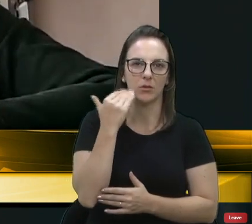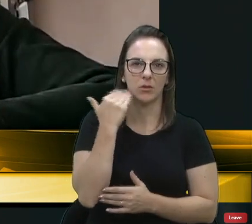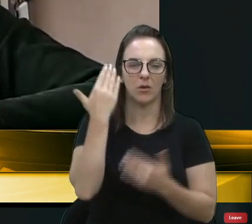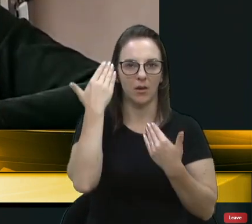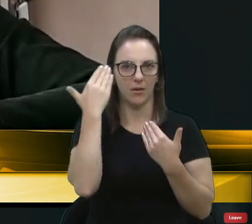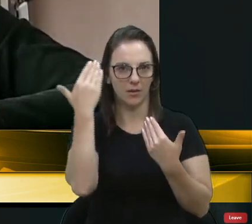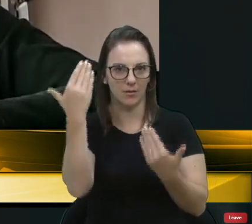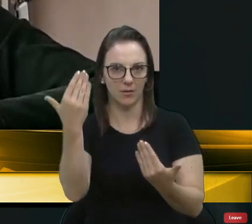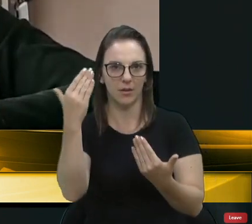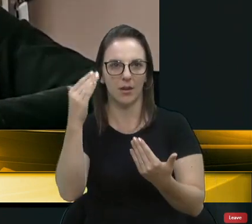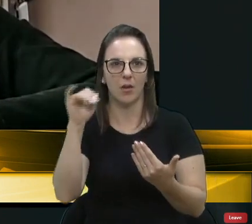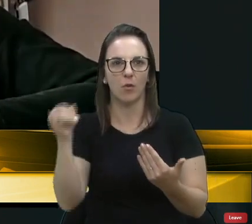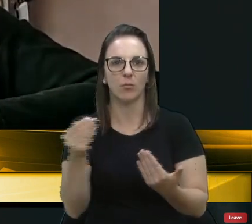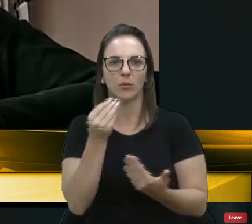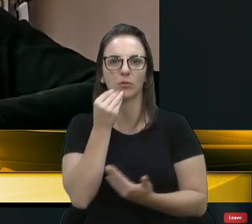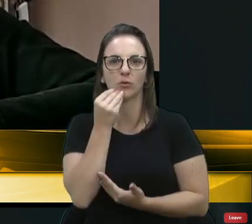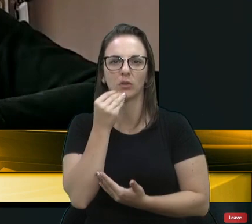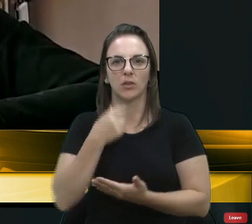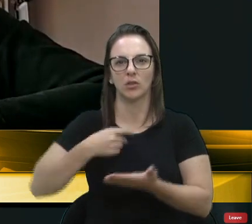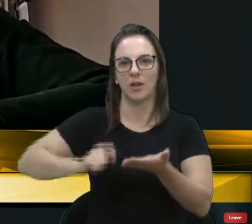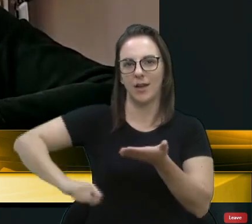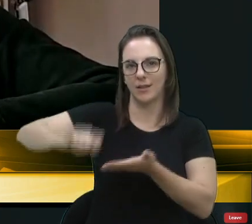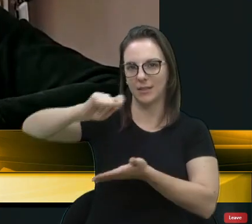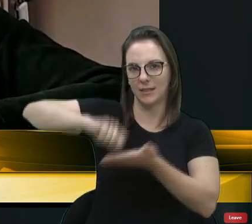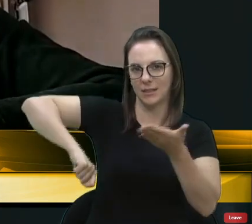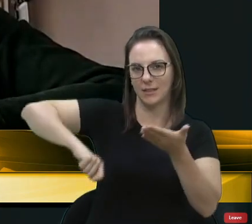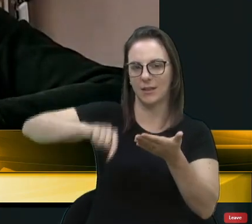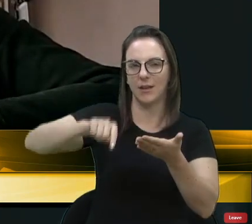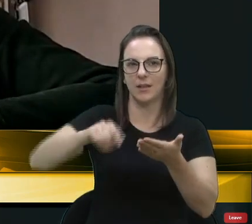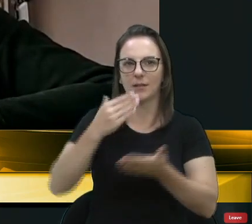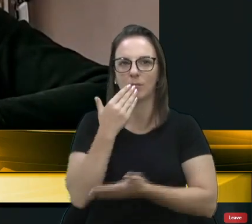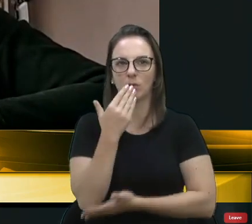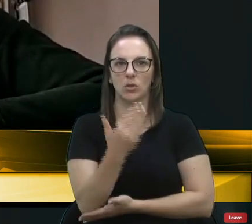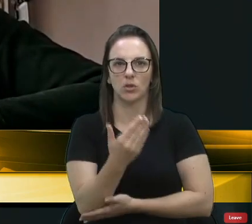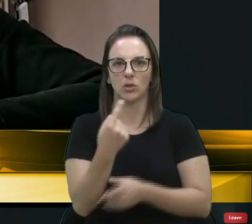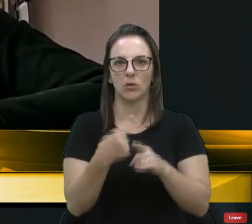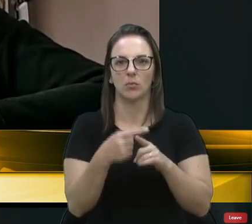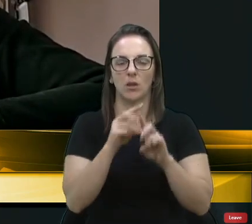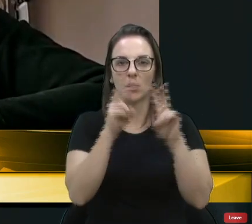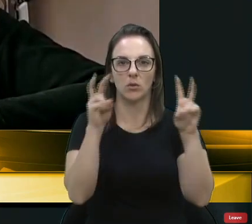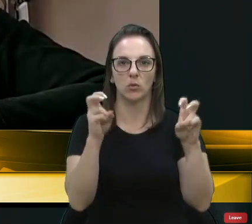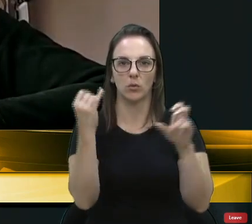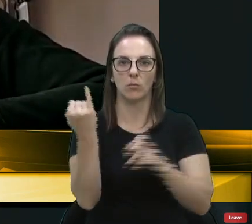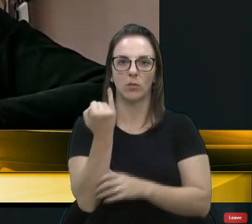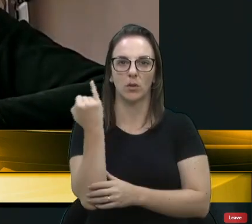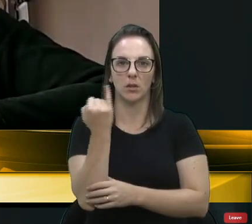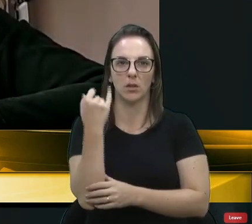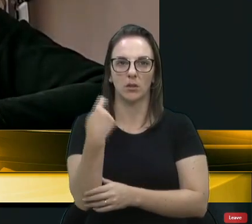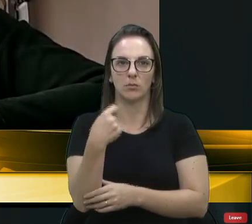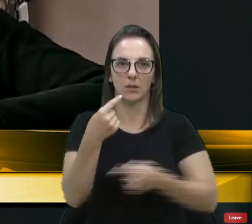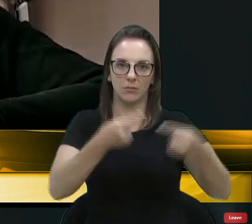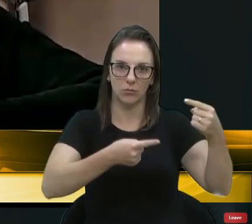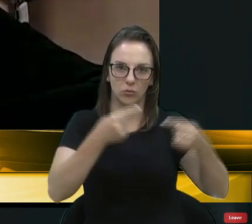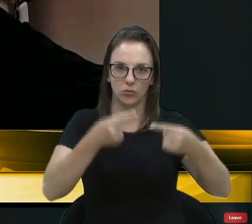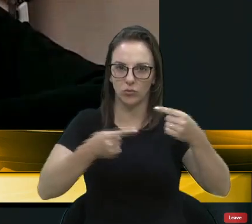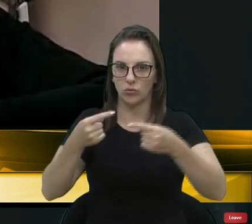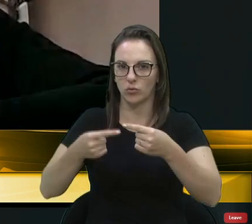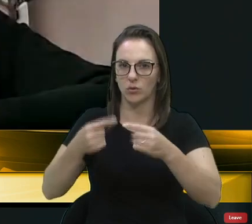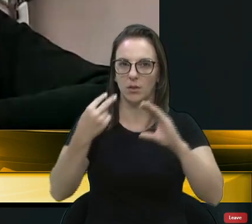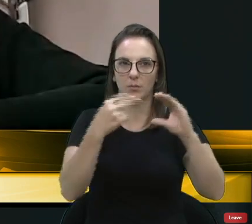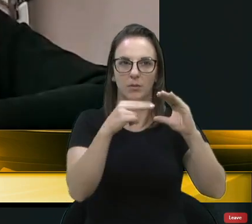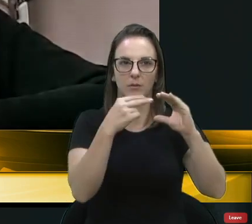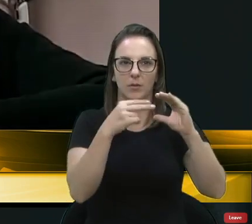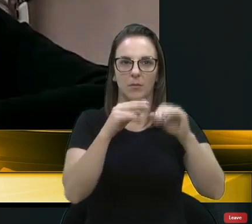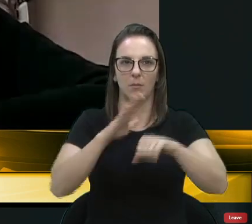assinando este requerimento. Com certeza é um tema de muita importância e que deve sim ser debatido por esta casa. Em momento